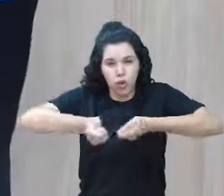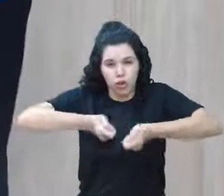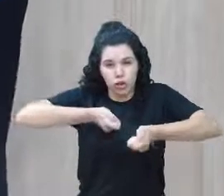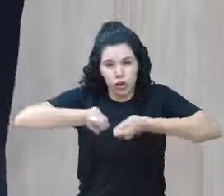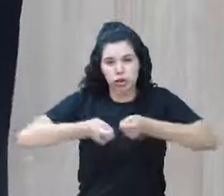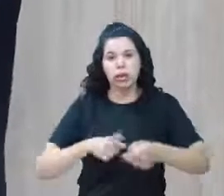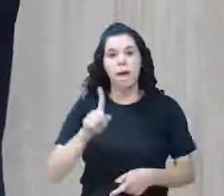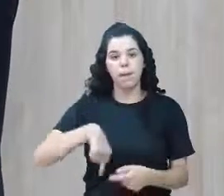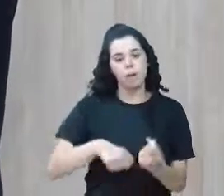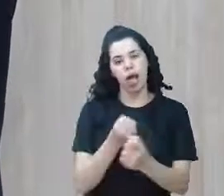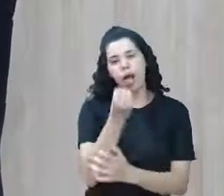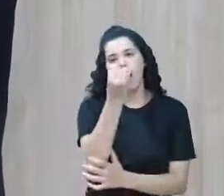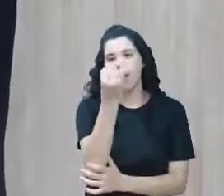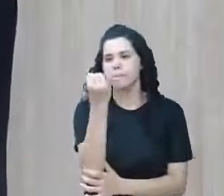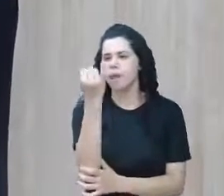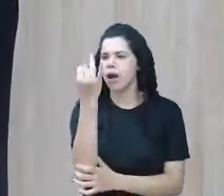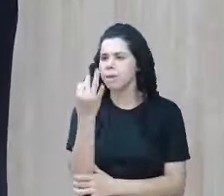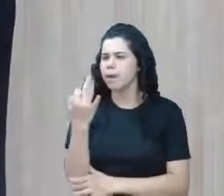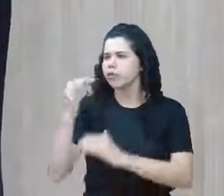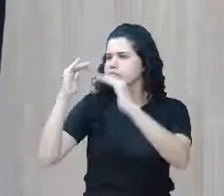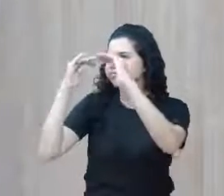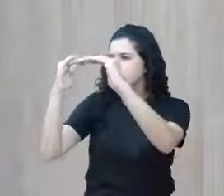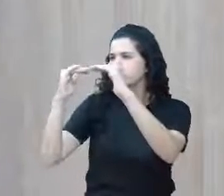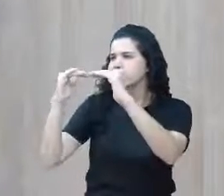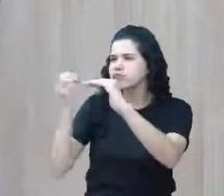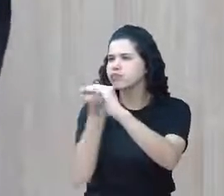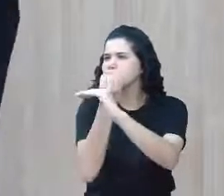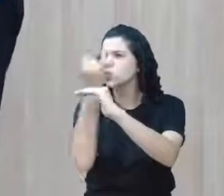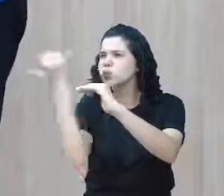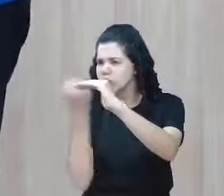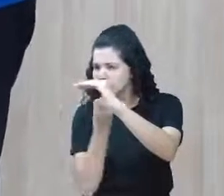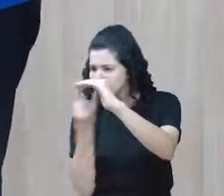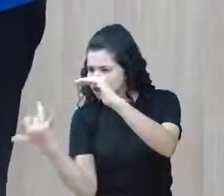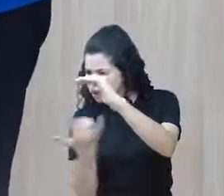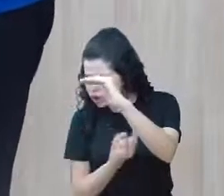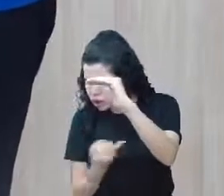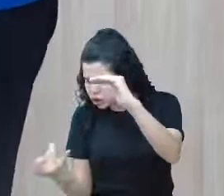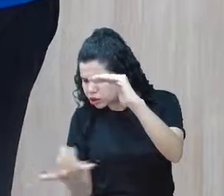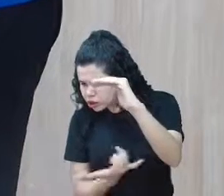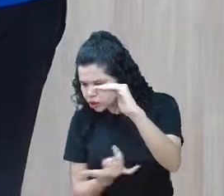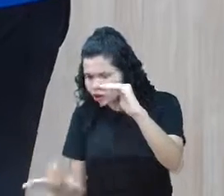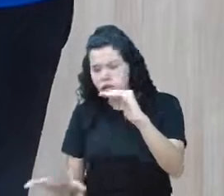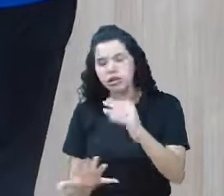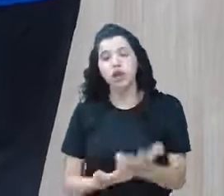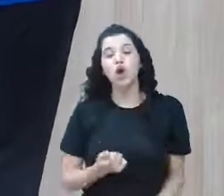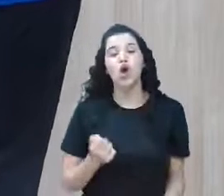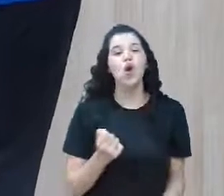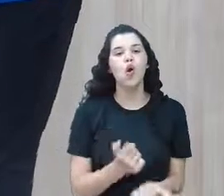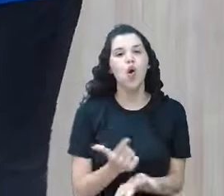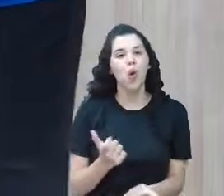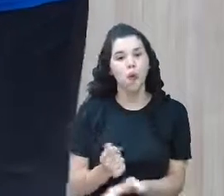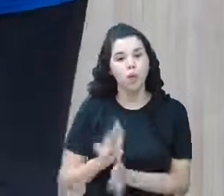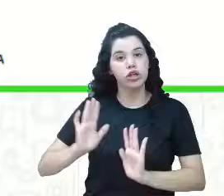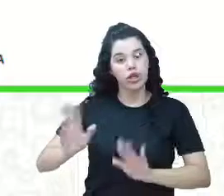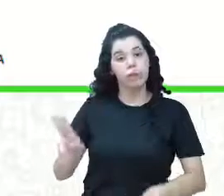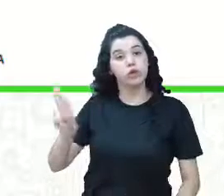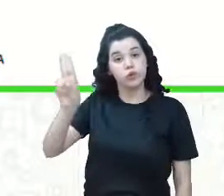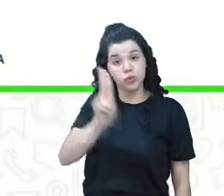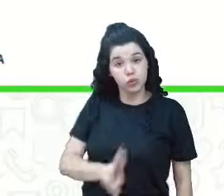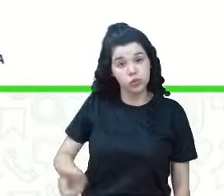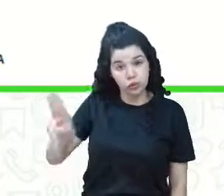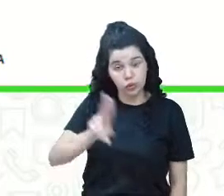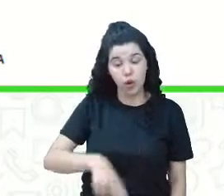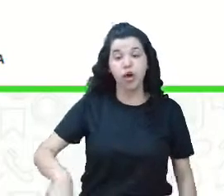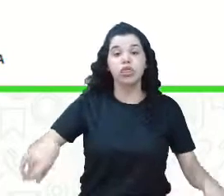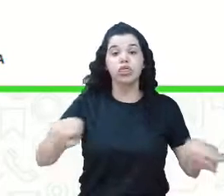contagem e recontagem. Não é? As quantidades compradas, consumidas e